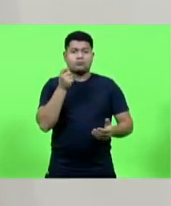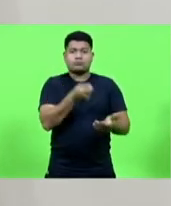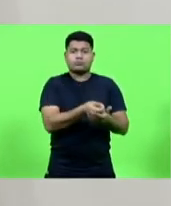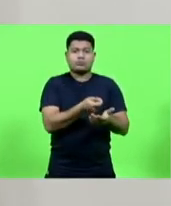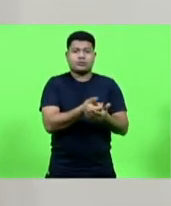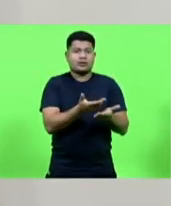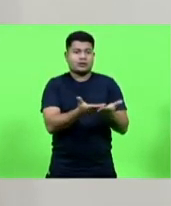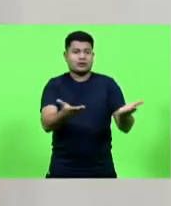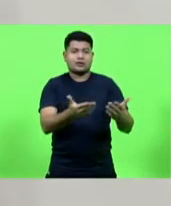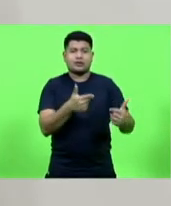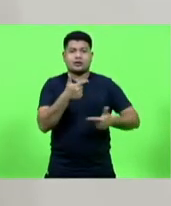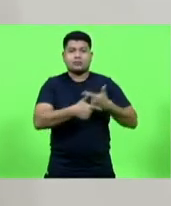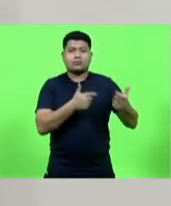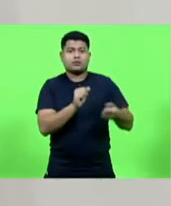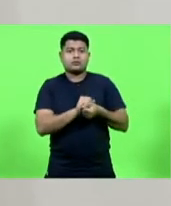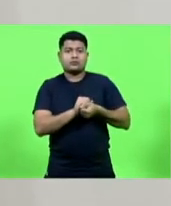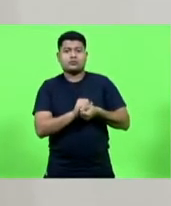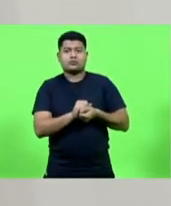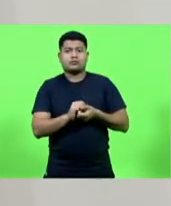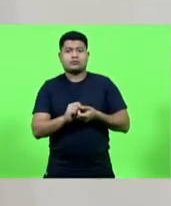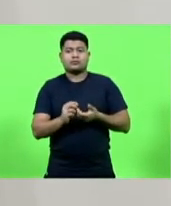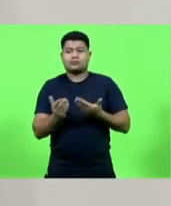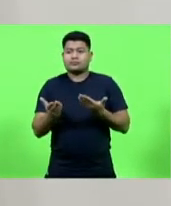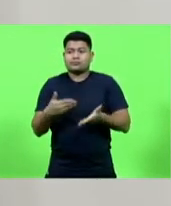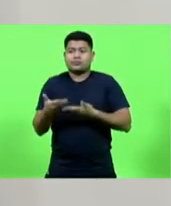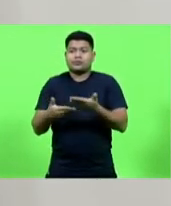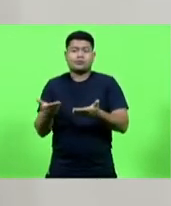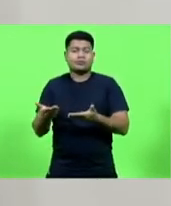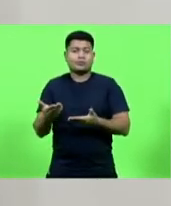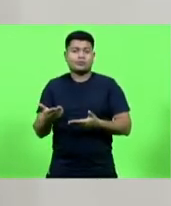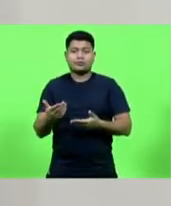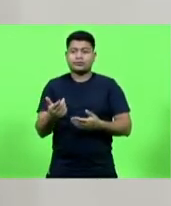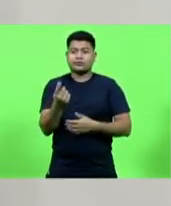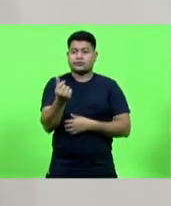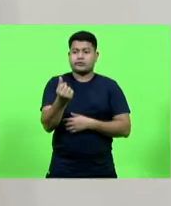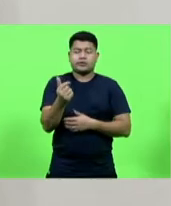como sobreviver. Um minuto, presidente, por gentileza.